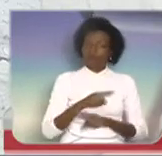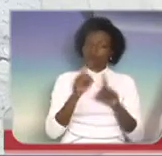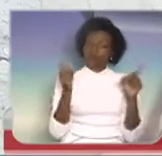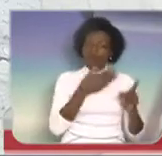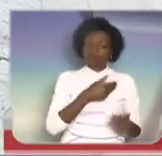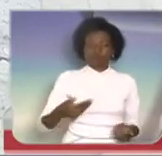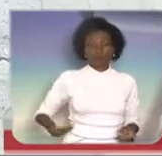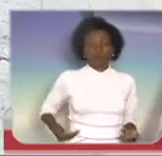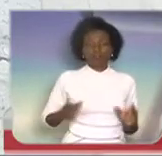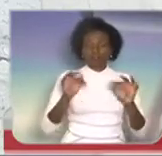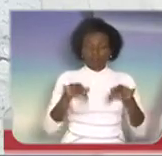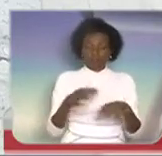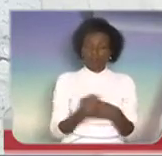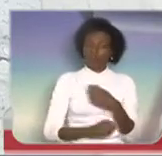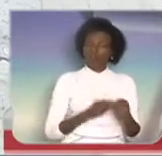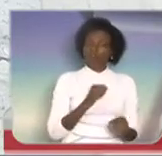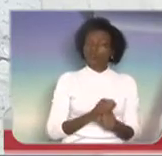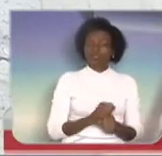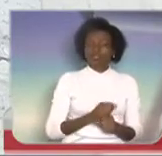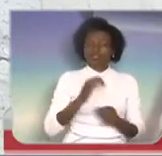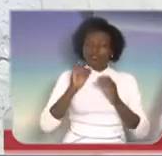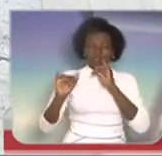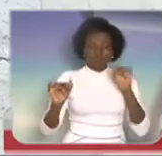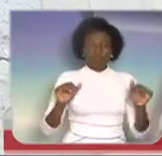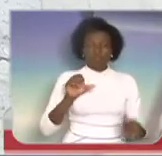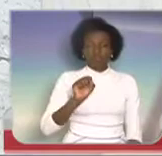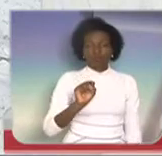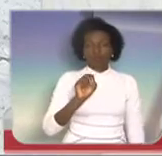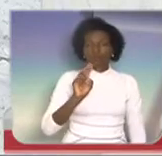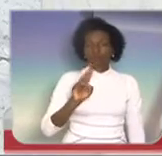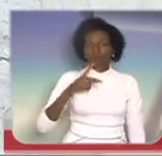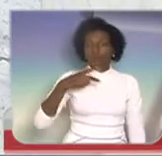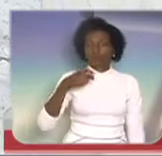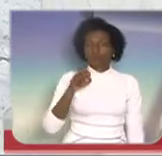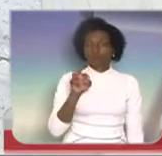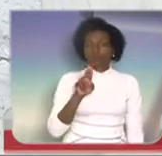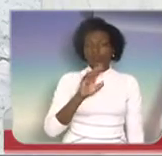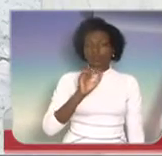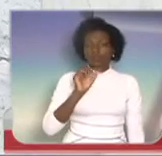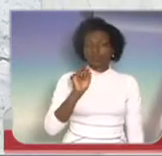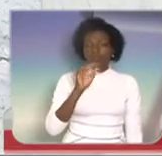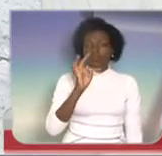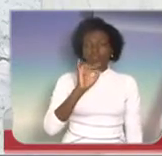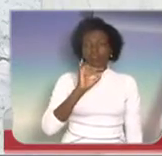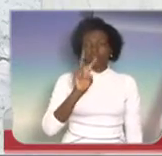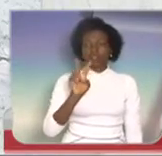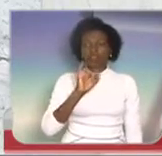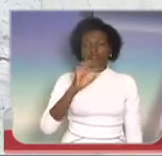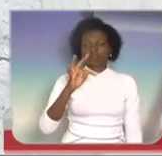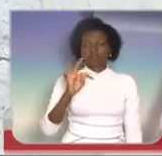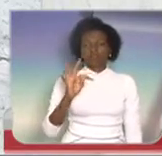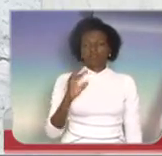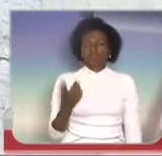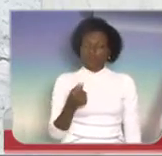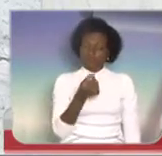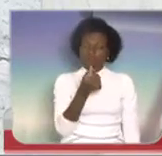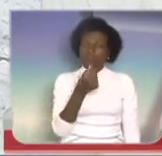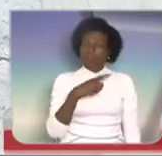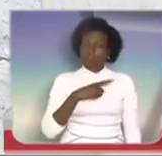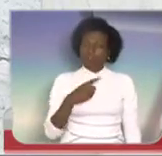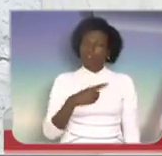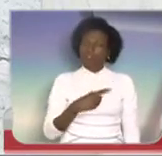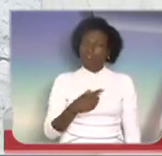um superávit. Então, quer dizer que, graças à economia que o governo tem feito, graças à maneira que tem procedido, há dinheiro, sim, para se